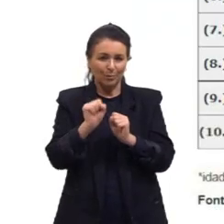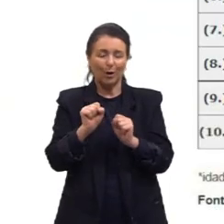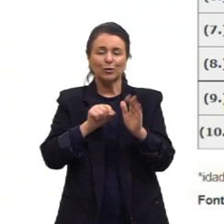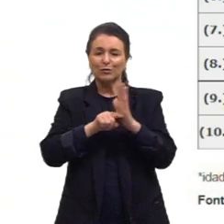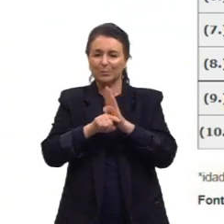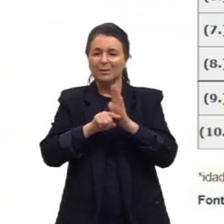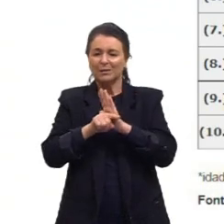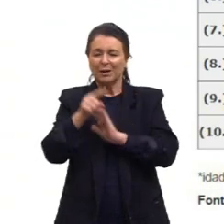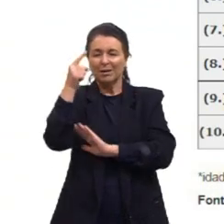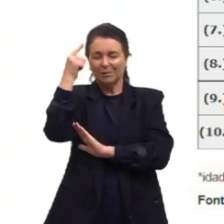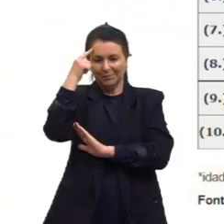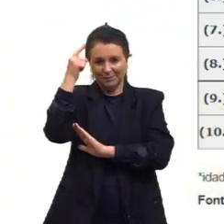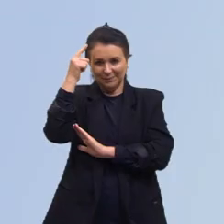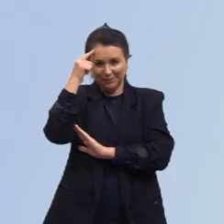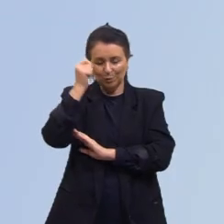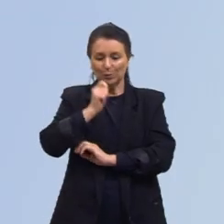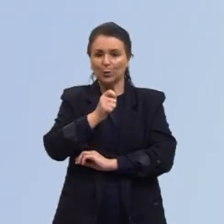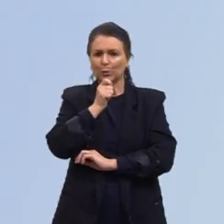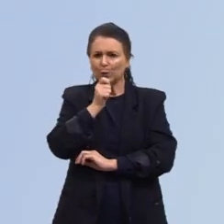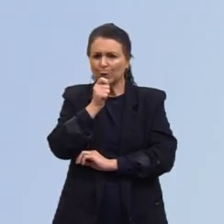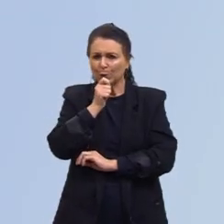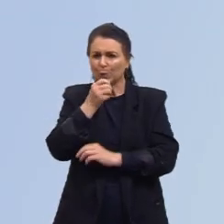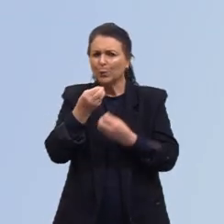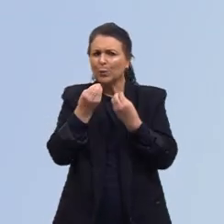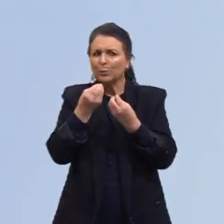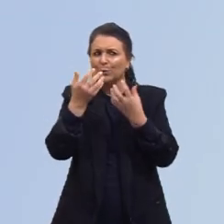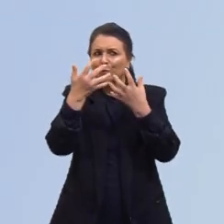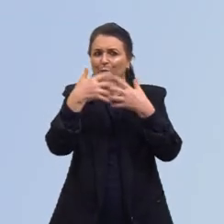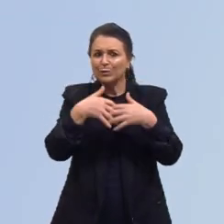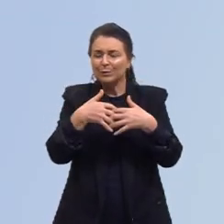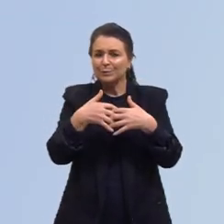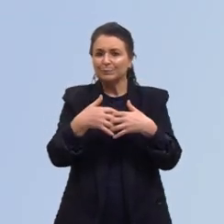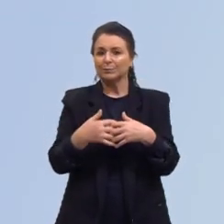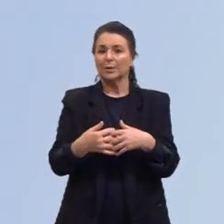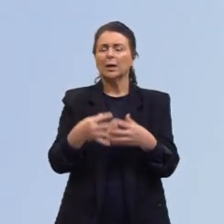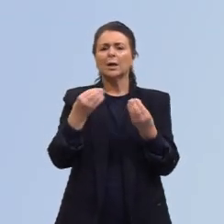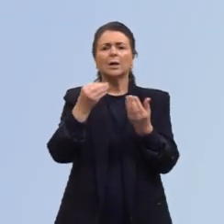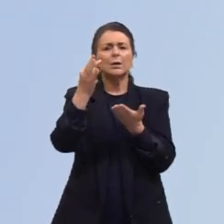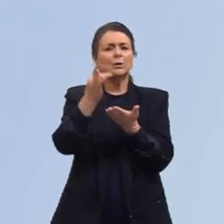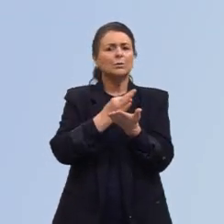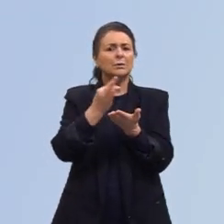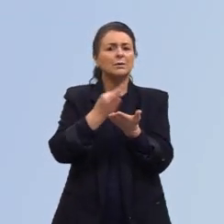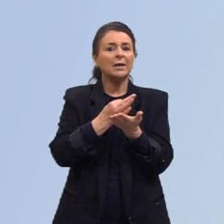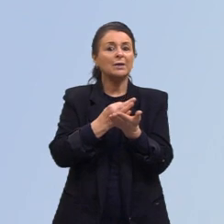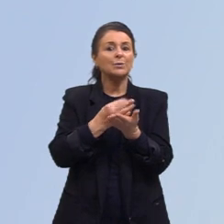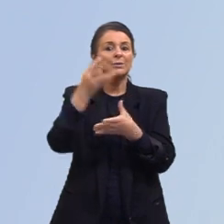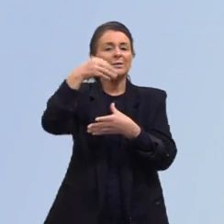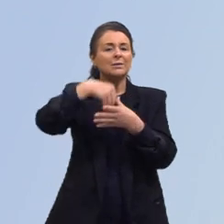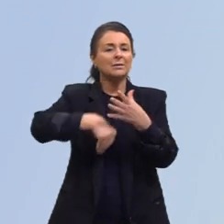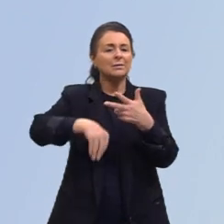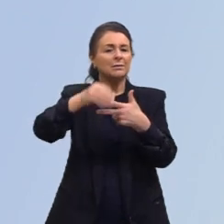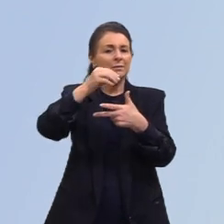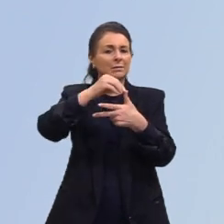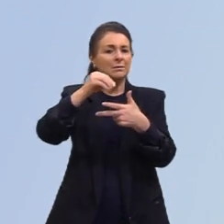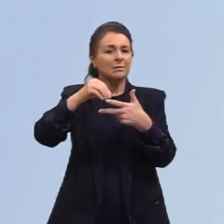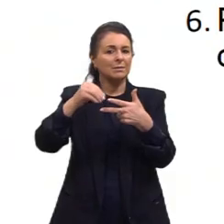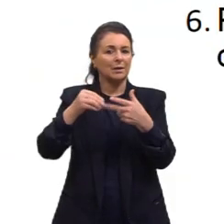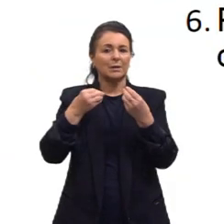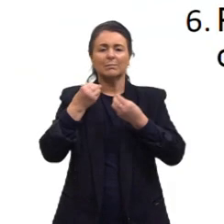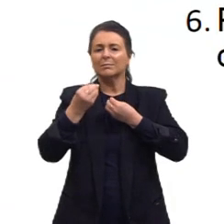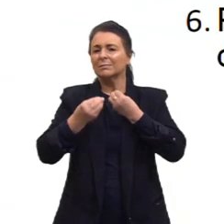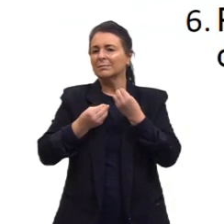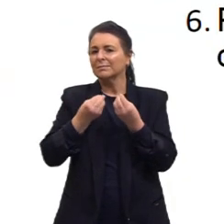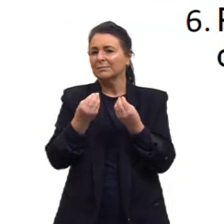pouquinho sobre esse meio jornalístico. Como é que esses textos jornalísticos vão aparecer lá no nosso Enem?